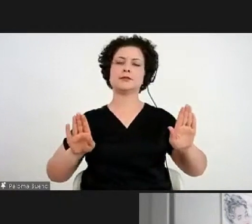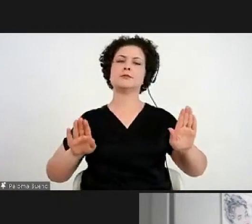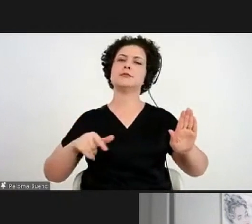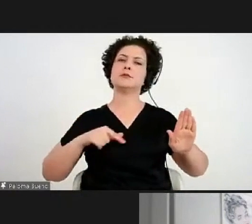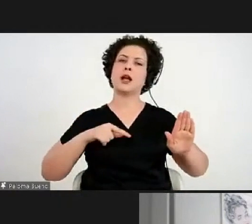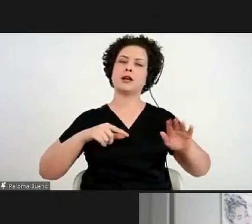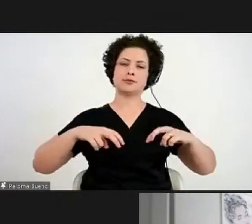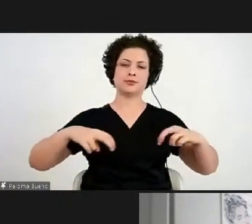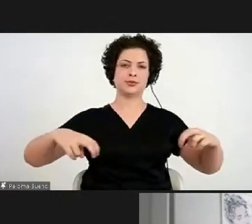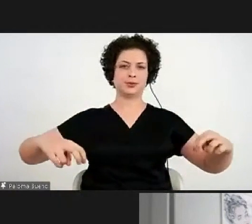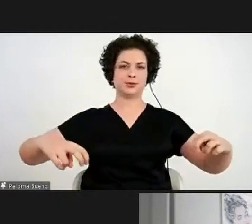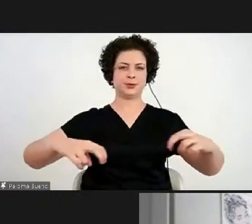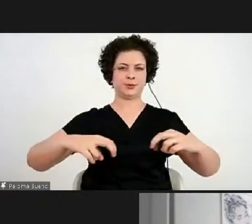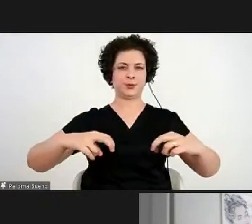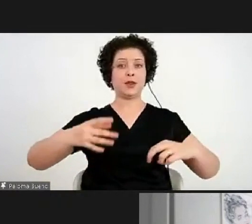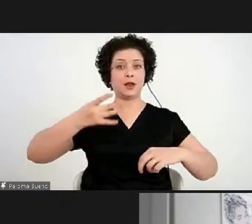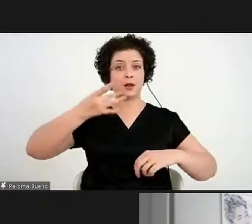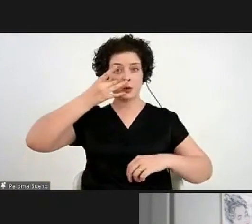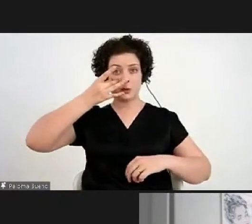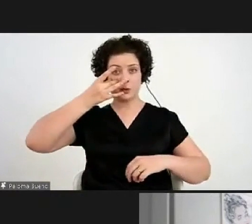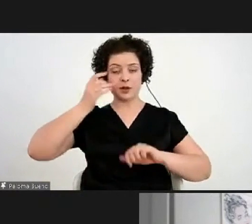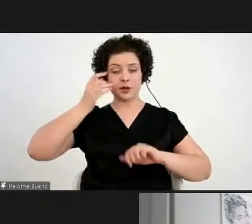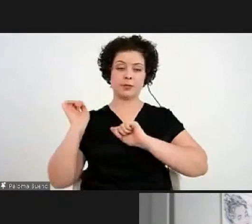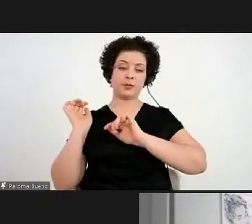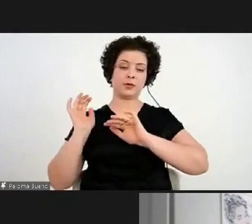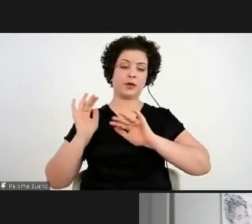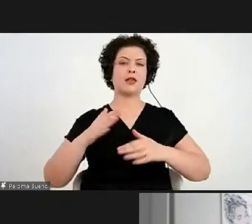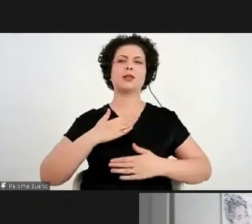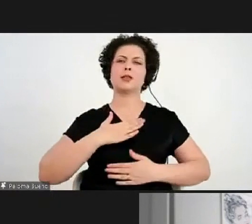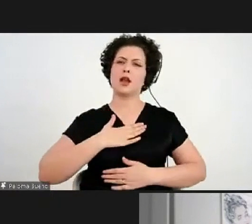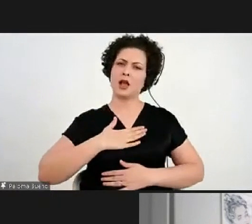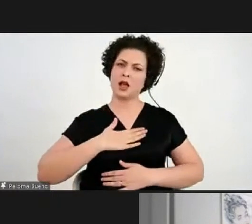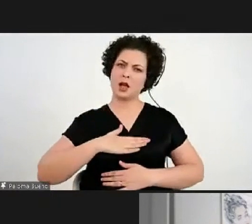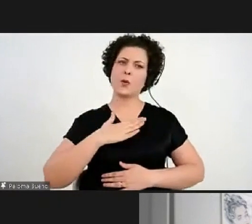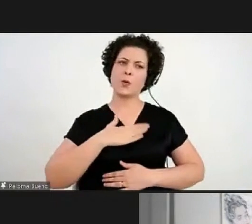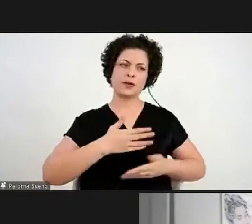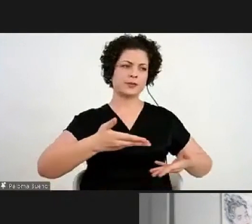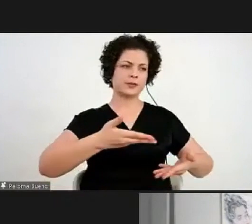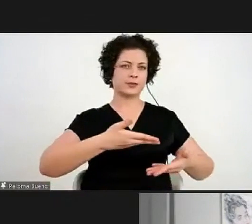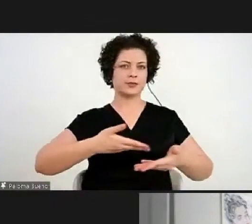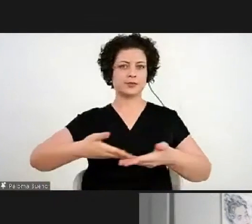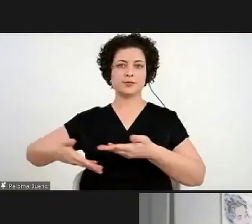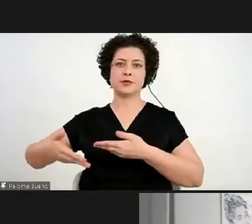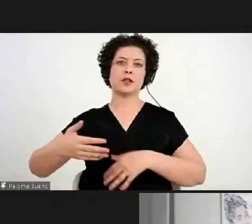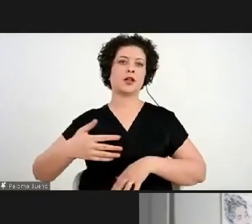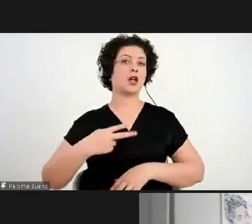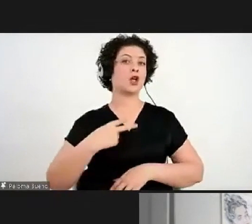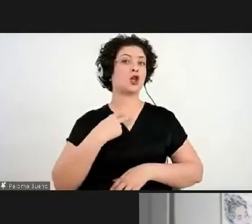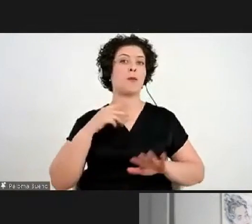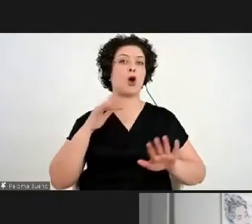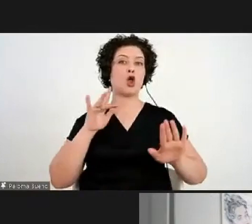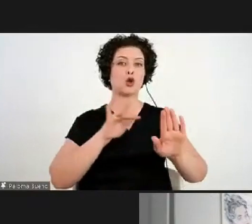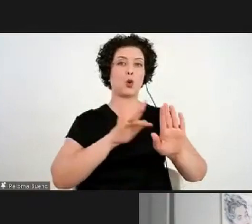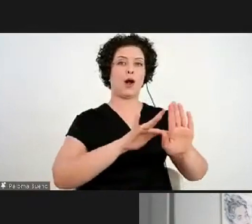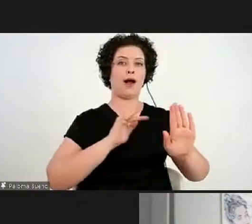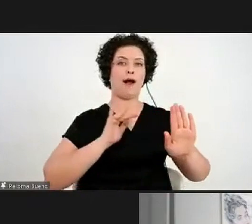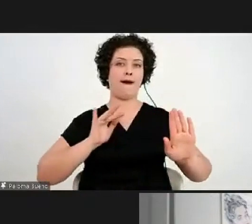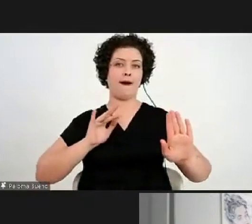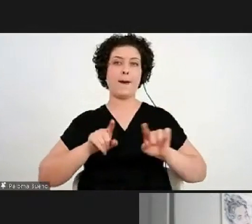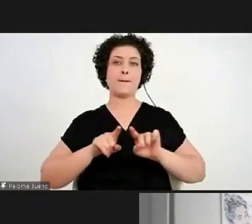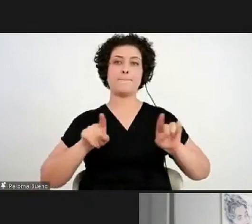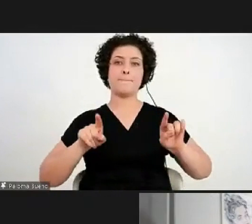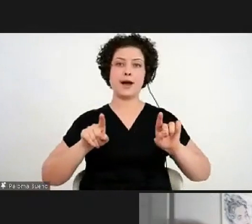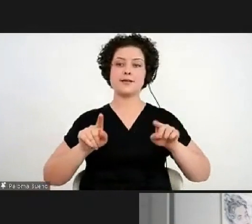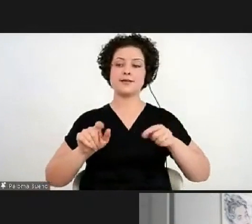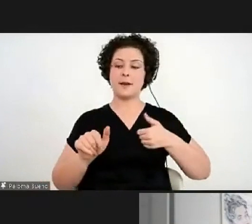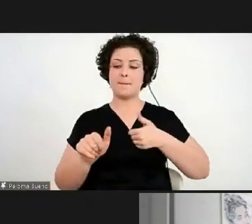presencial é muito tranquilo se aproximar, a gente não pode tocar, mas se aproximar